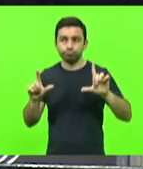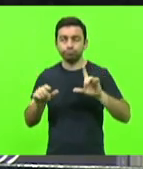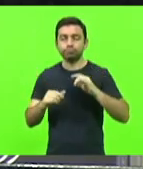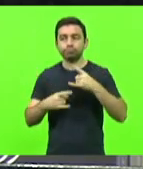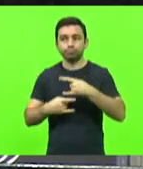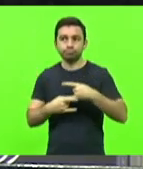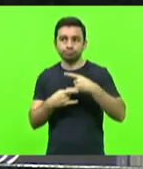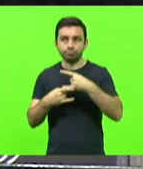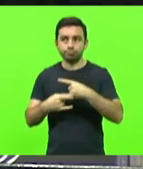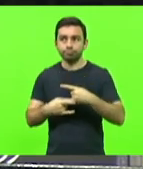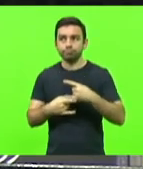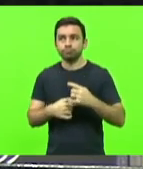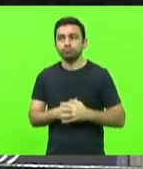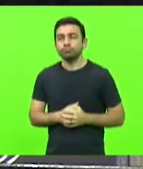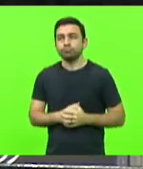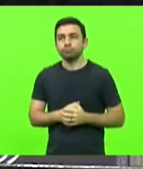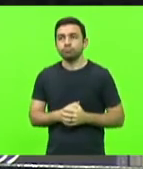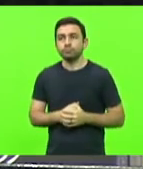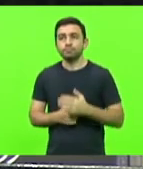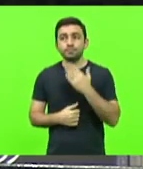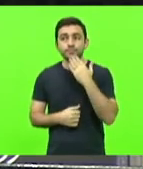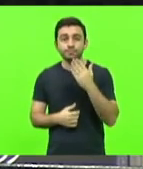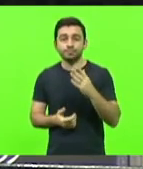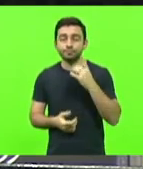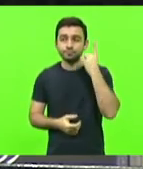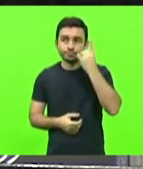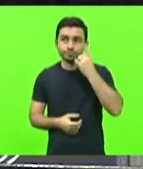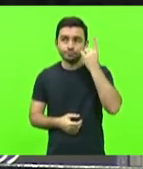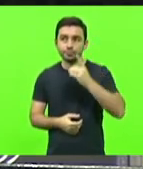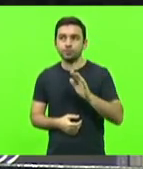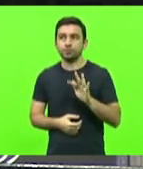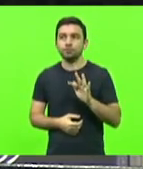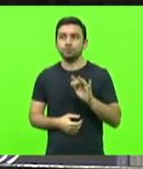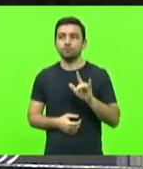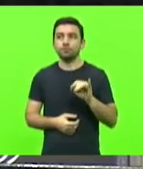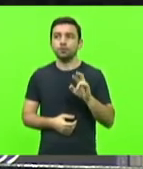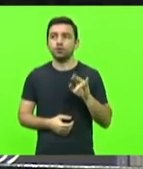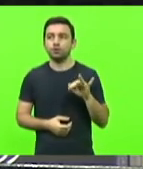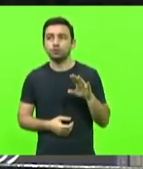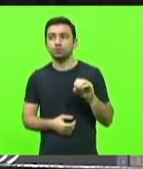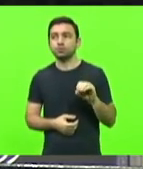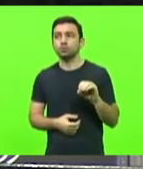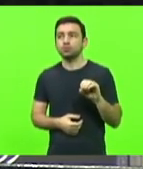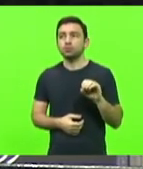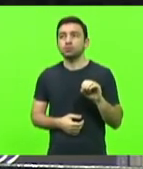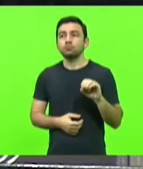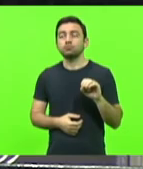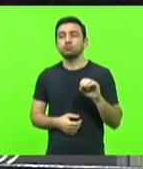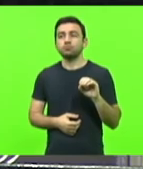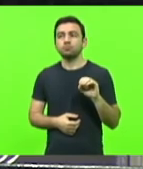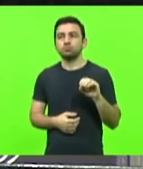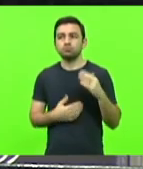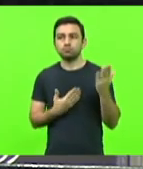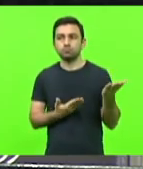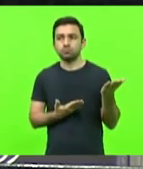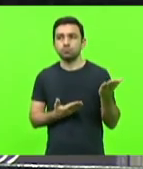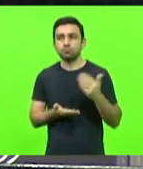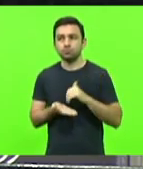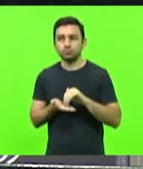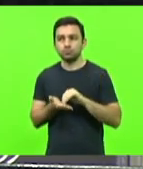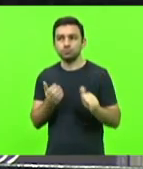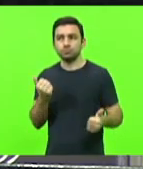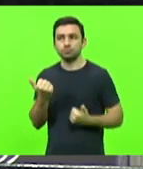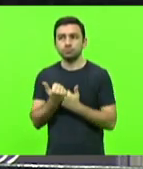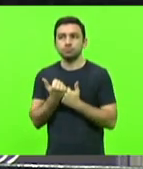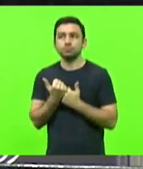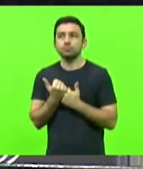pedir ao deputado Floriano, que está hoje aqui como secretário ad hoc, para